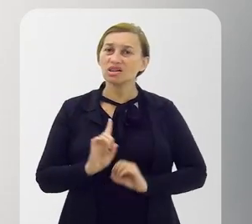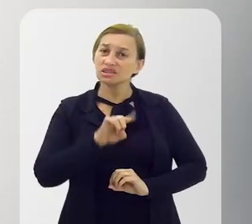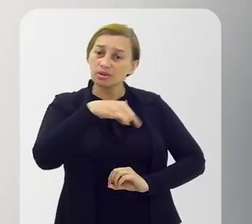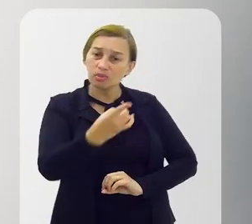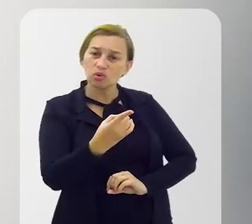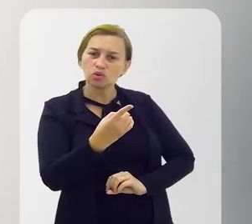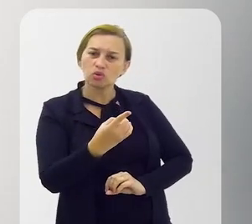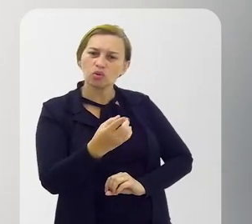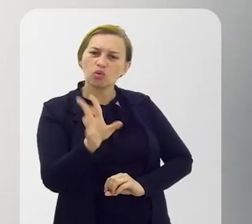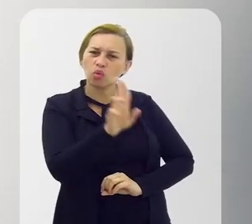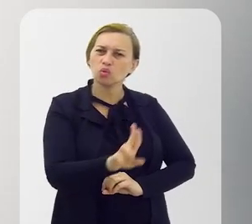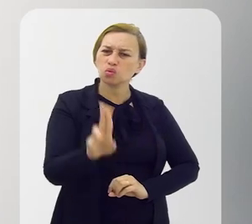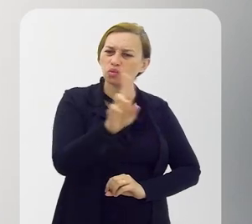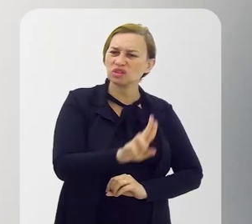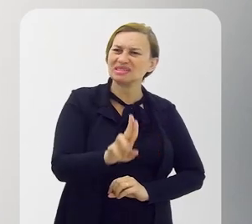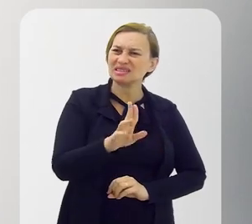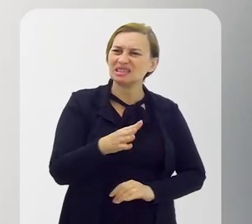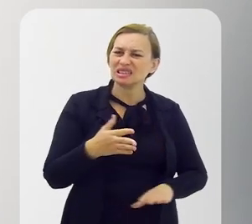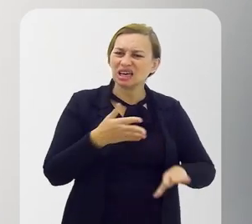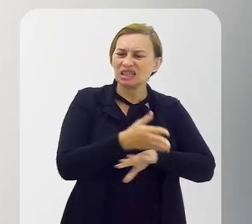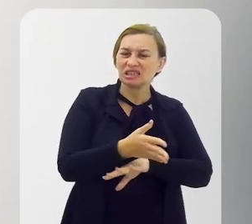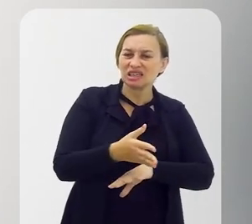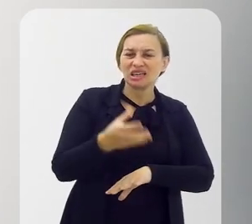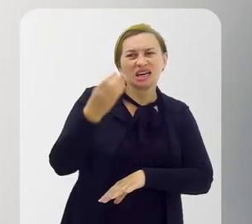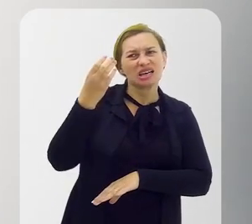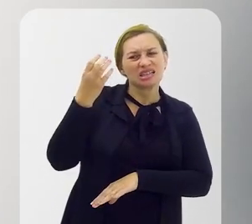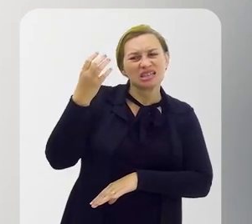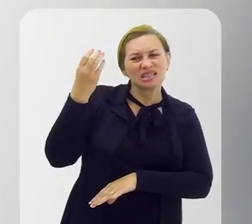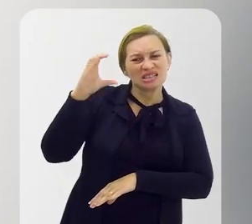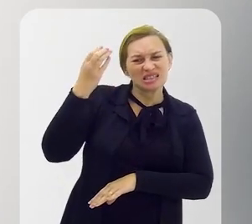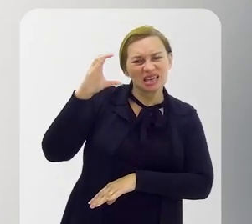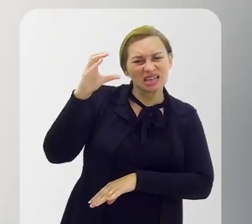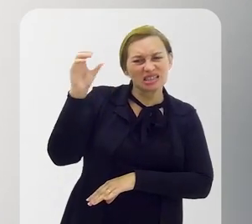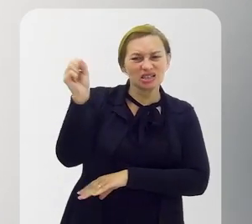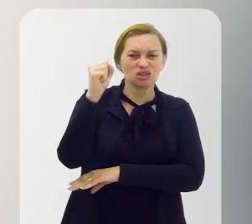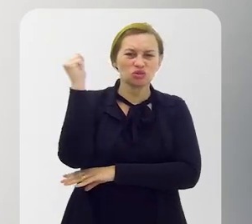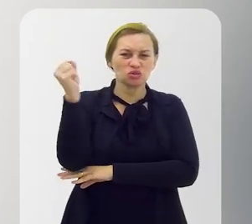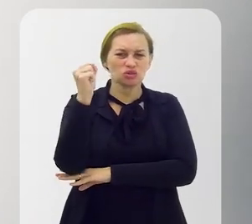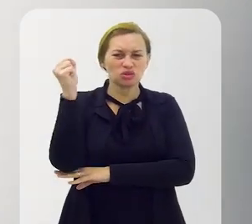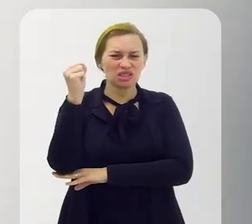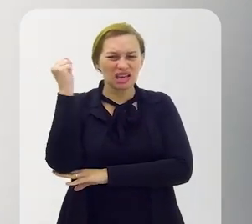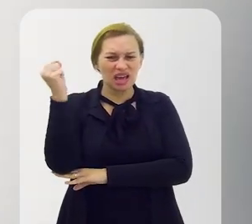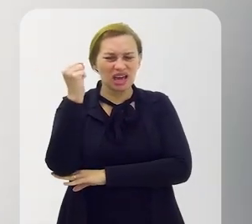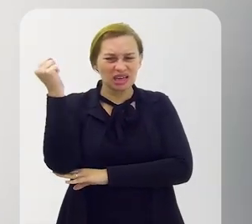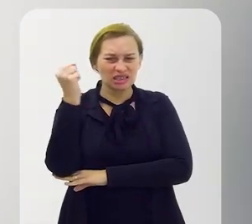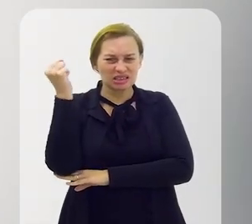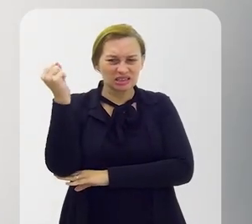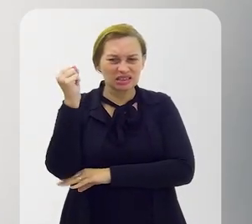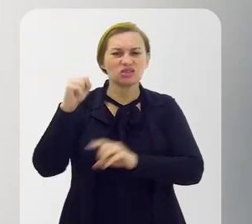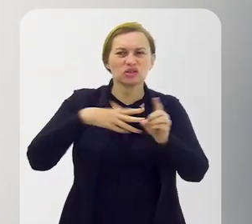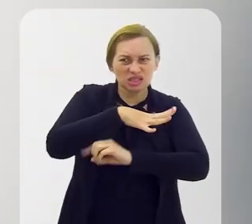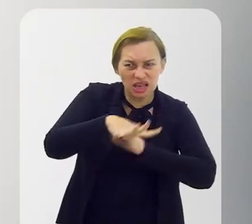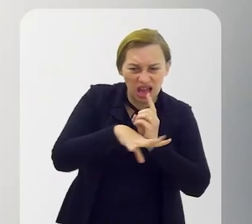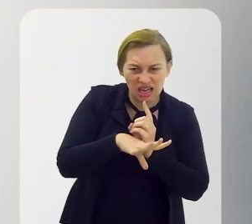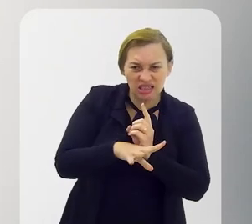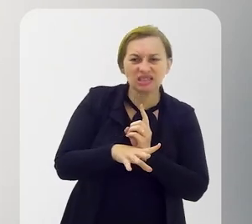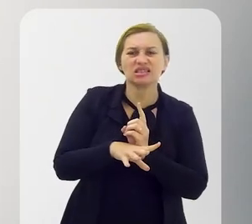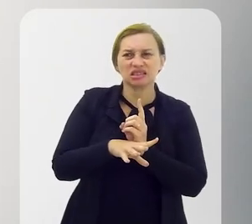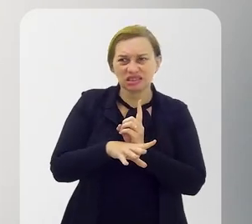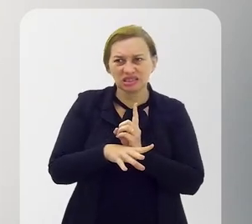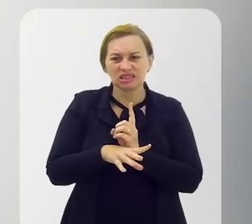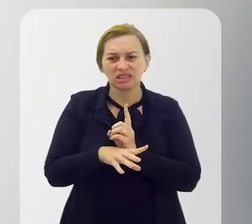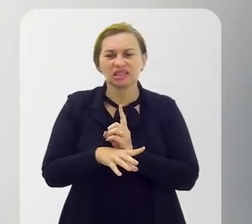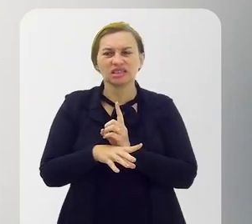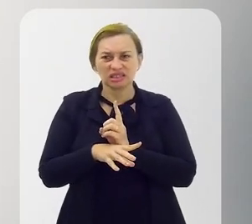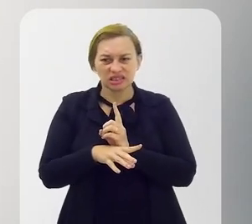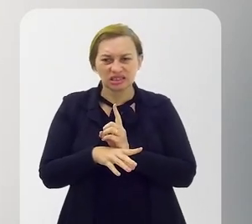Depois ainda fiz Uma outra faculdade Entrei para Ciências Sociais Aqui no IFIX Aqui perto Enquanto